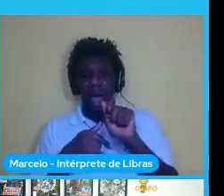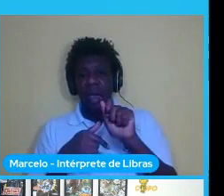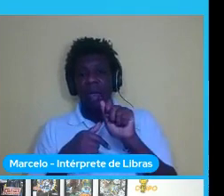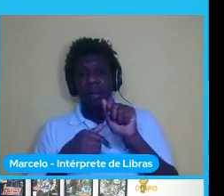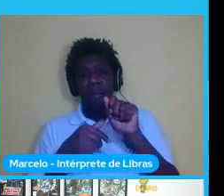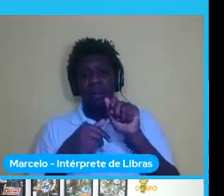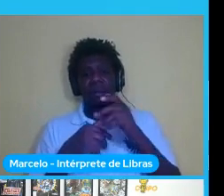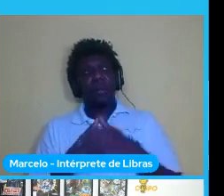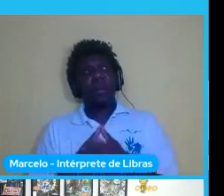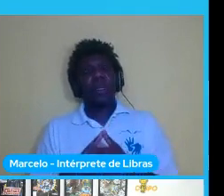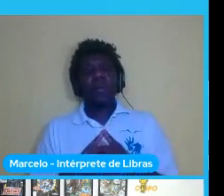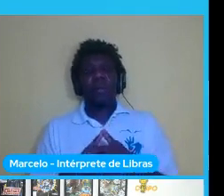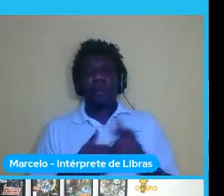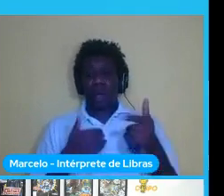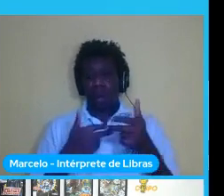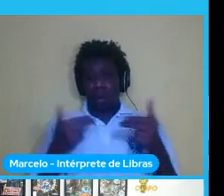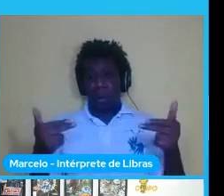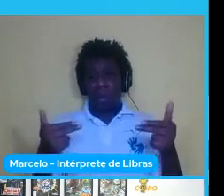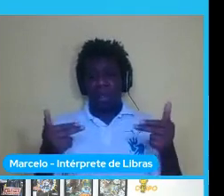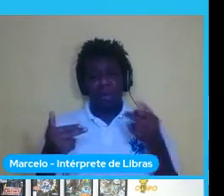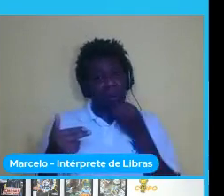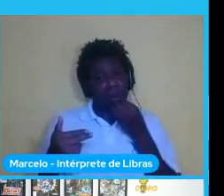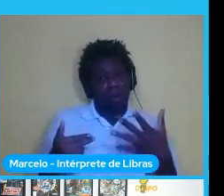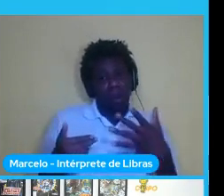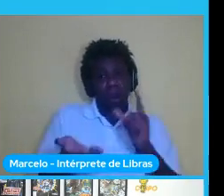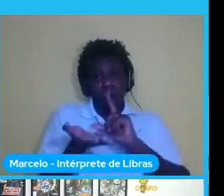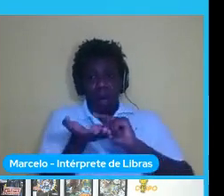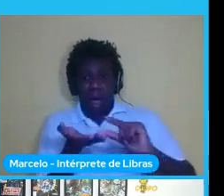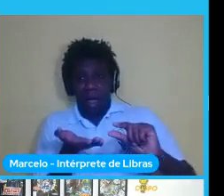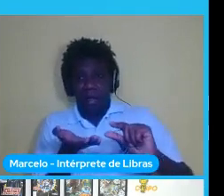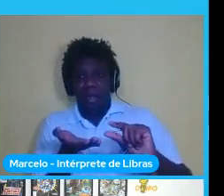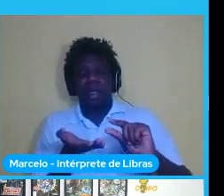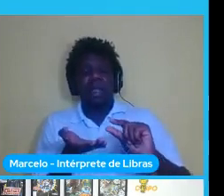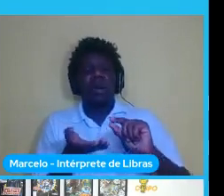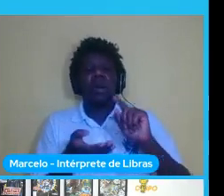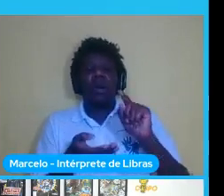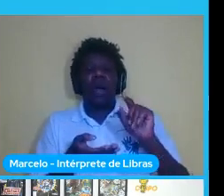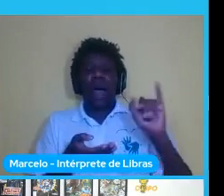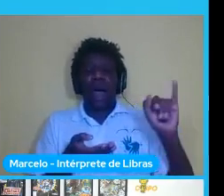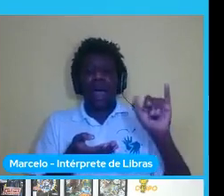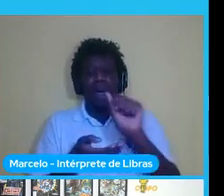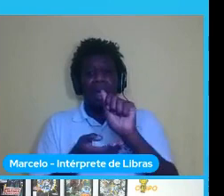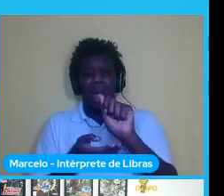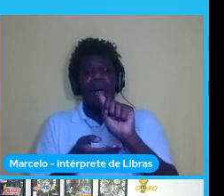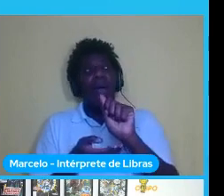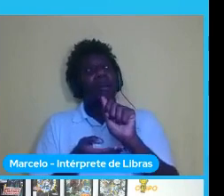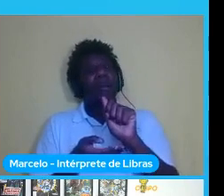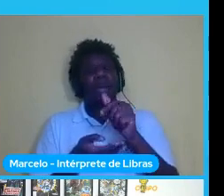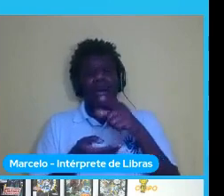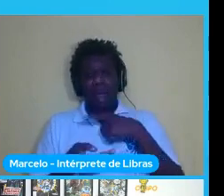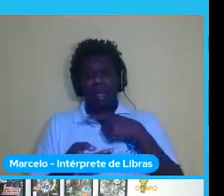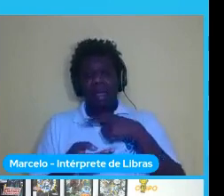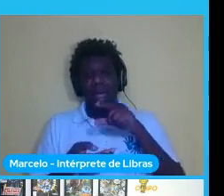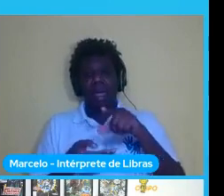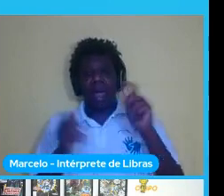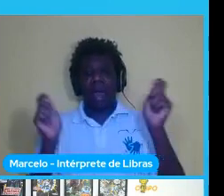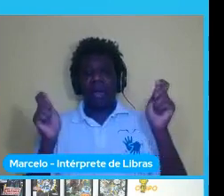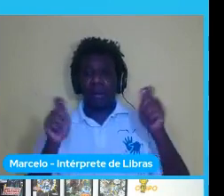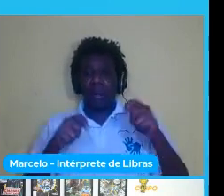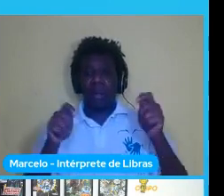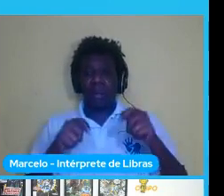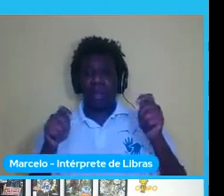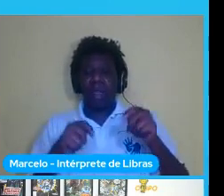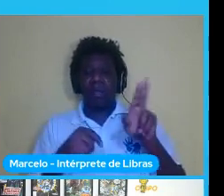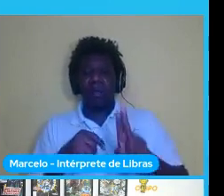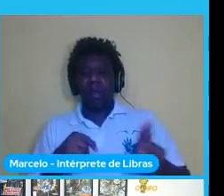uma das partes legais desse artigo é que ele fala que a IA na verdade ela está aí e ela pode ser usada para